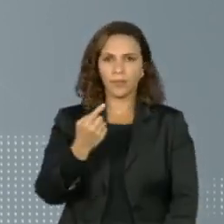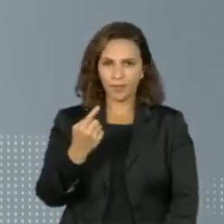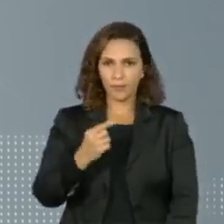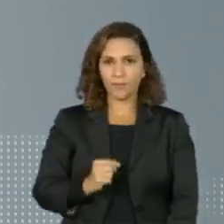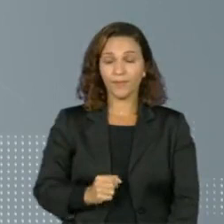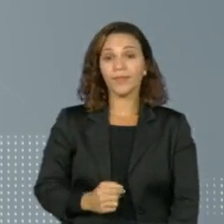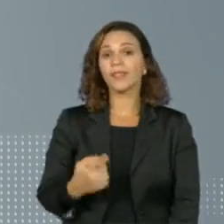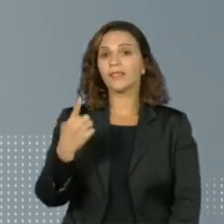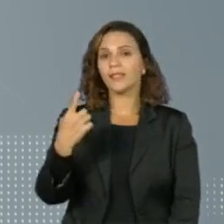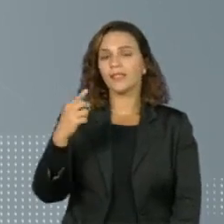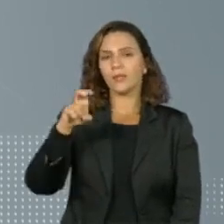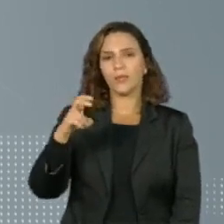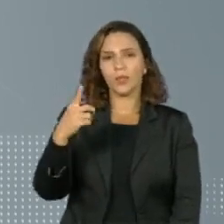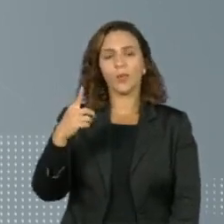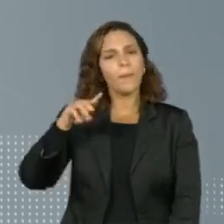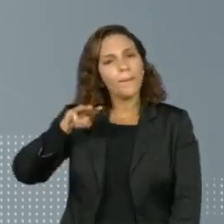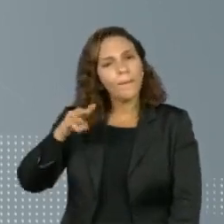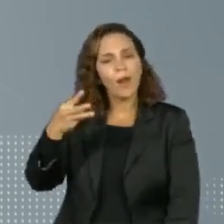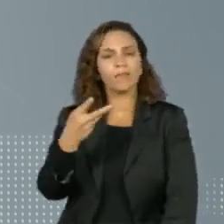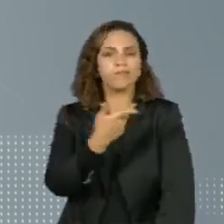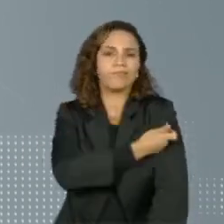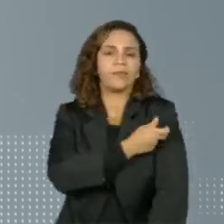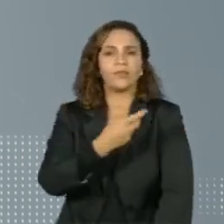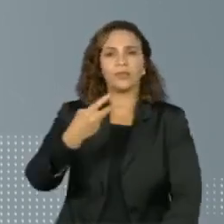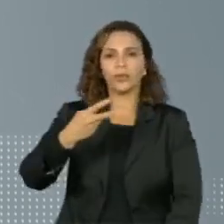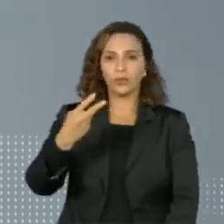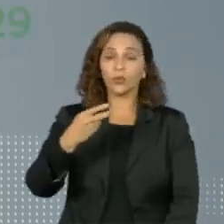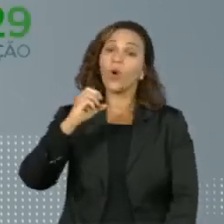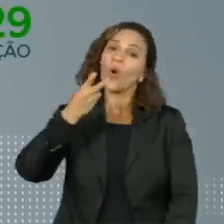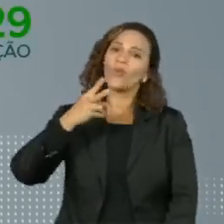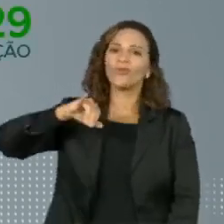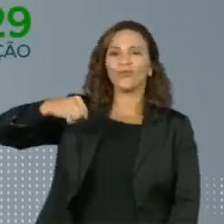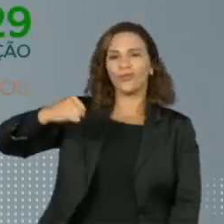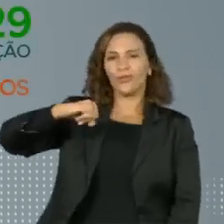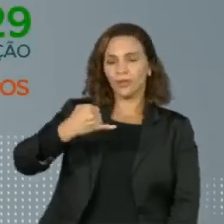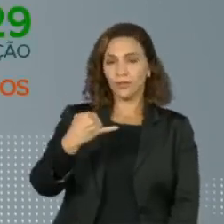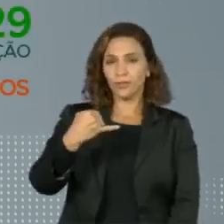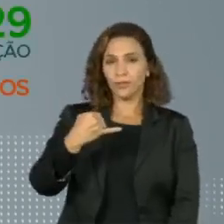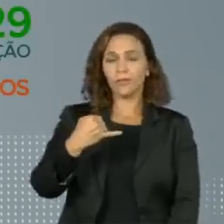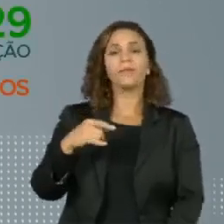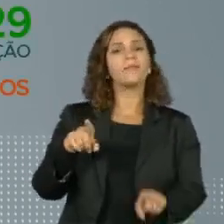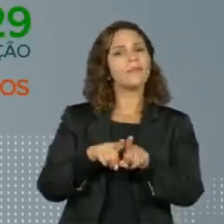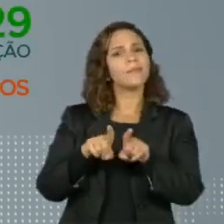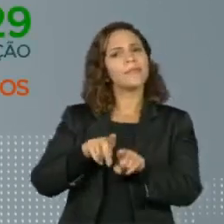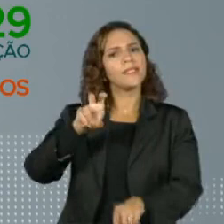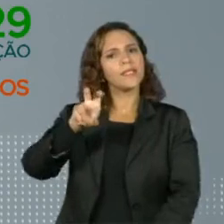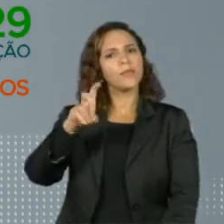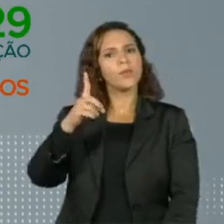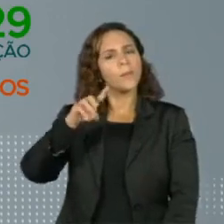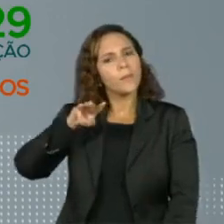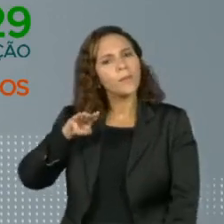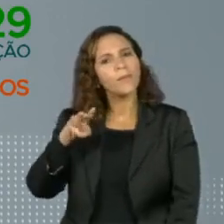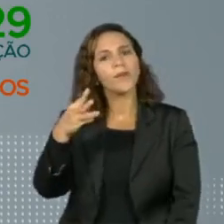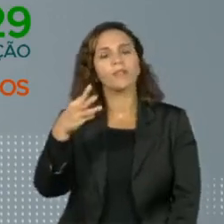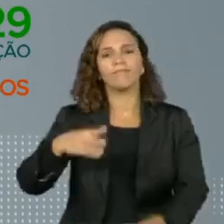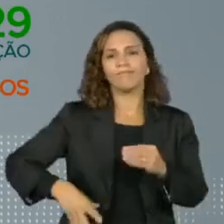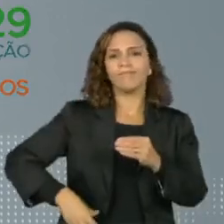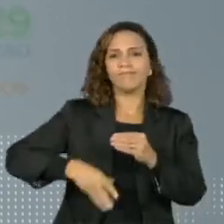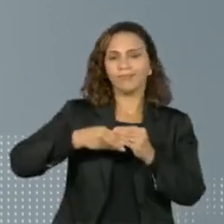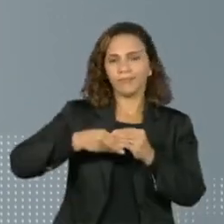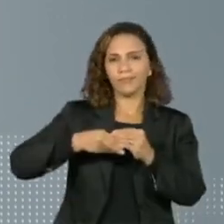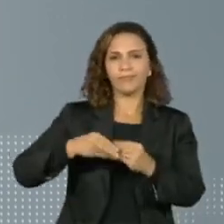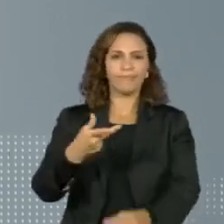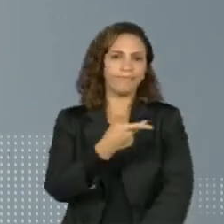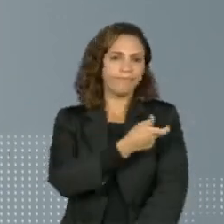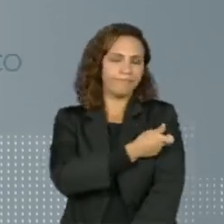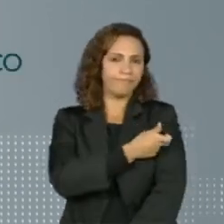151 milhões com a segunda, ou a dose da Janssen, e mais de 51 milhões receberam a dose de reforço.